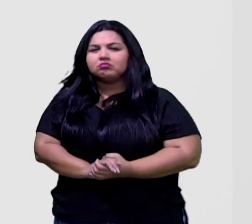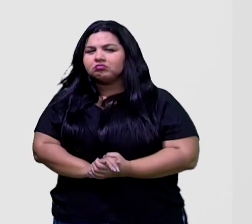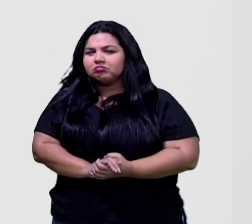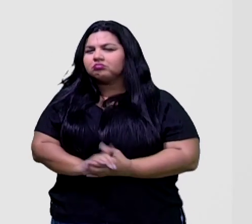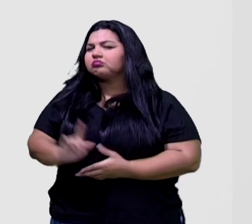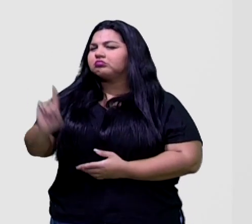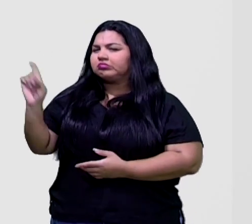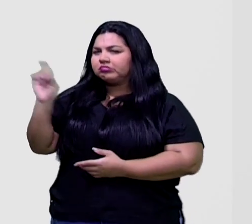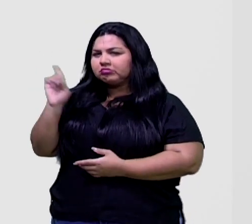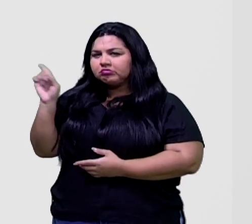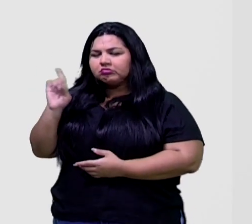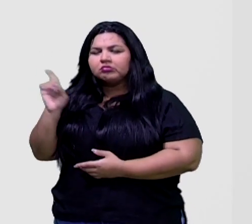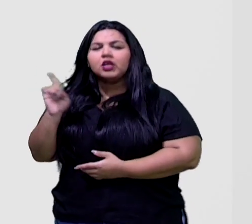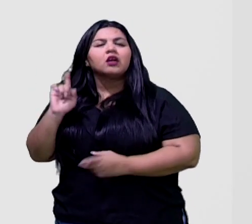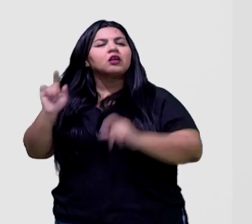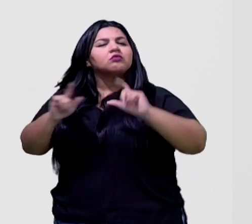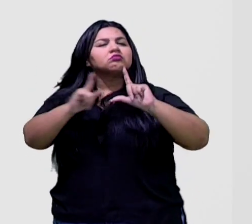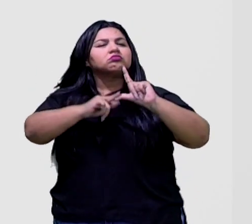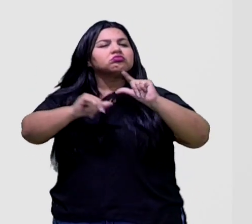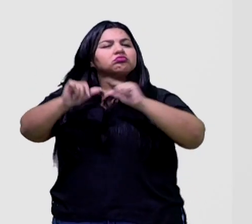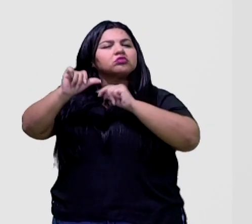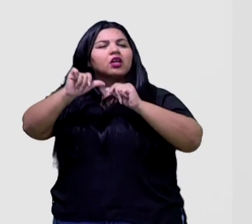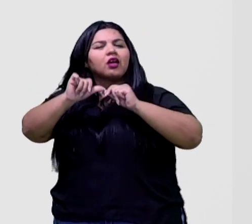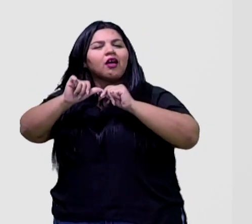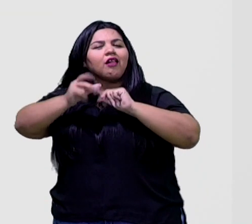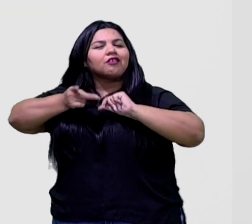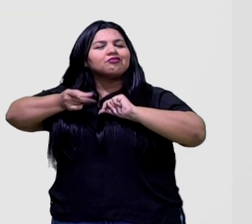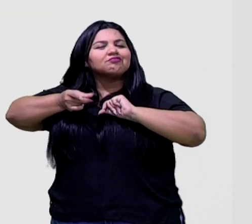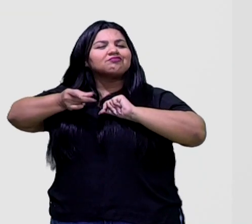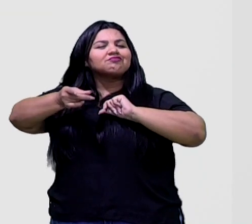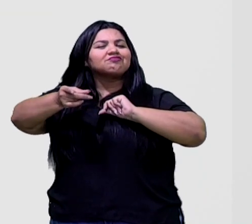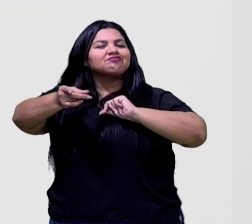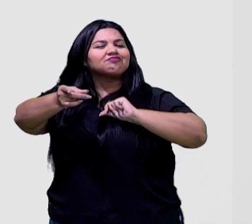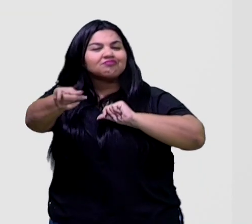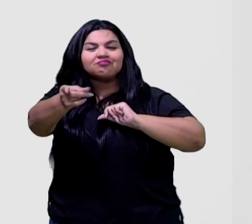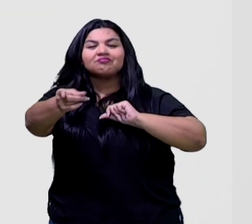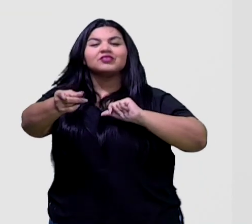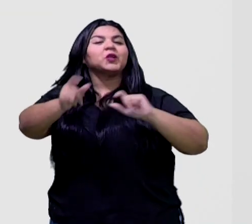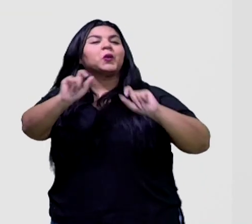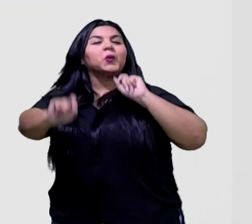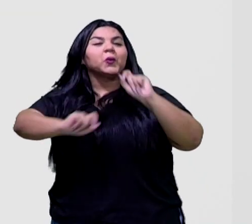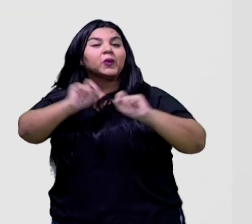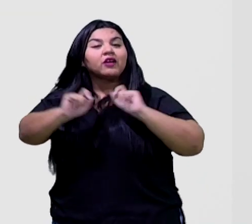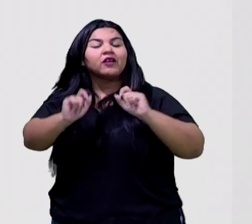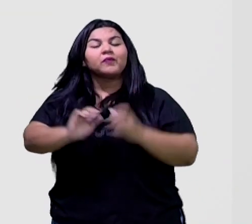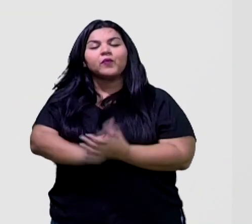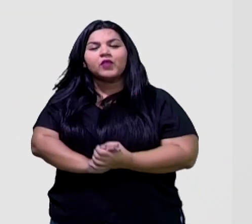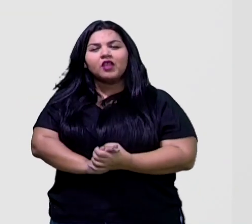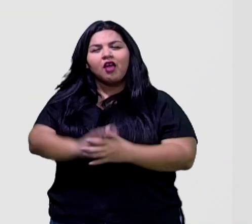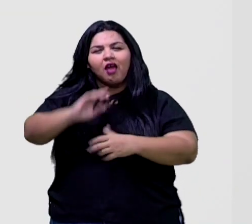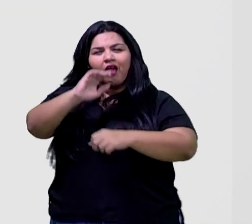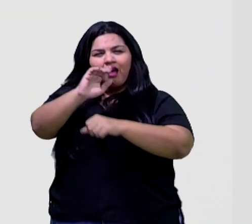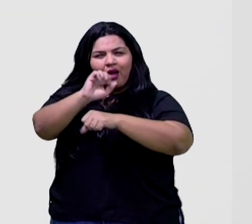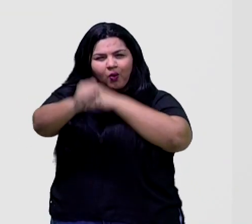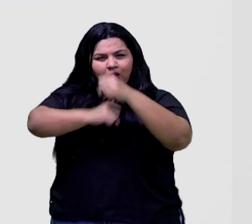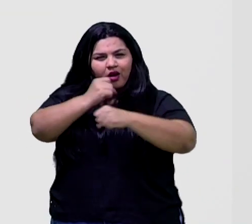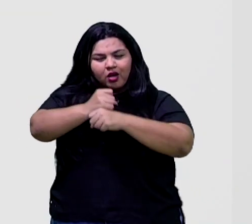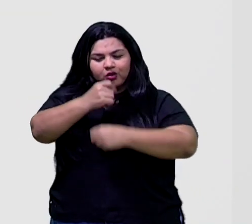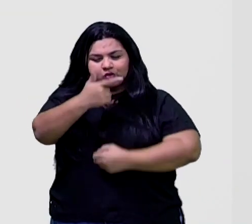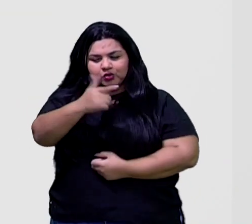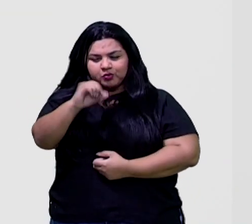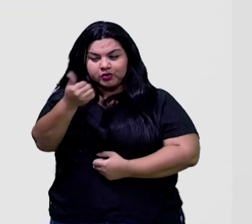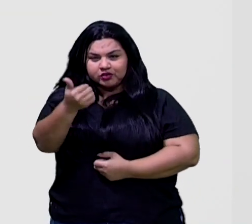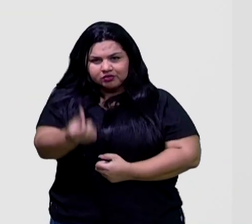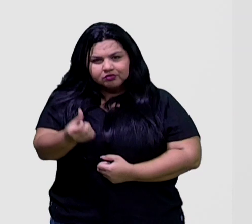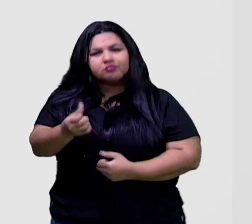Estrelas Além do Tempo, é um filme mais recente de 2016, não é? E um pouquinho da história, vou ler pra vocês